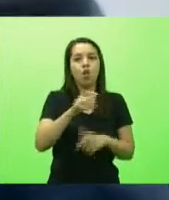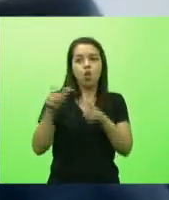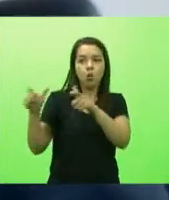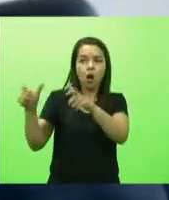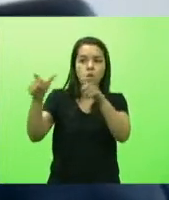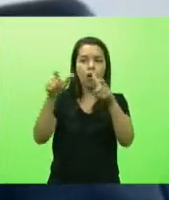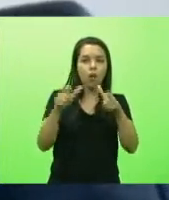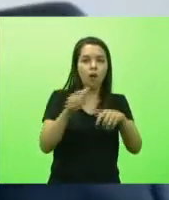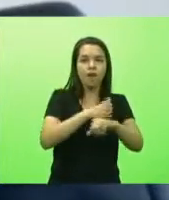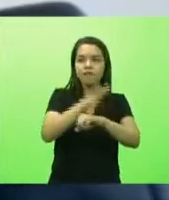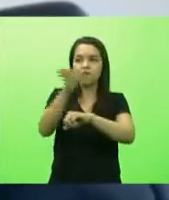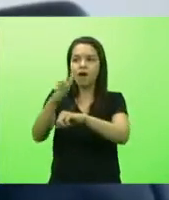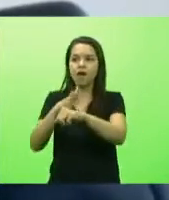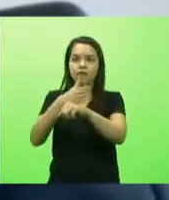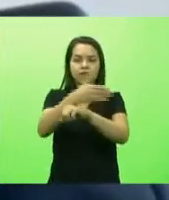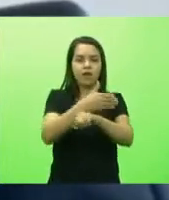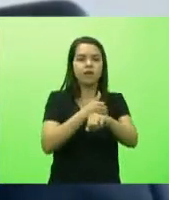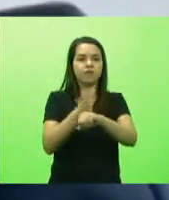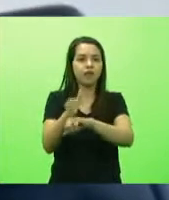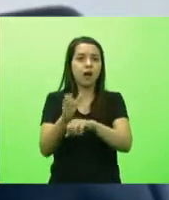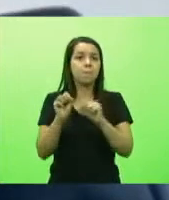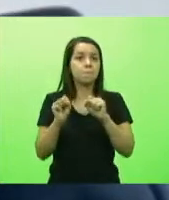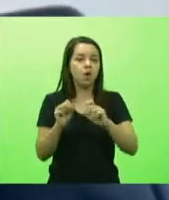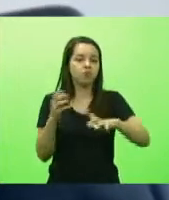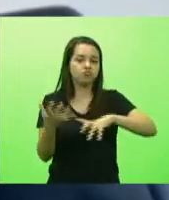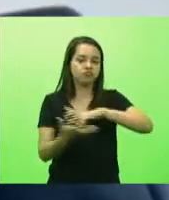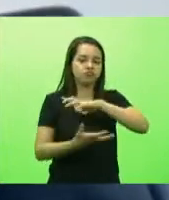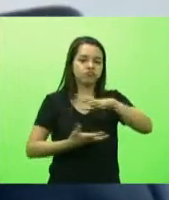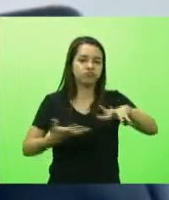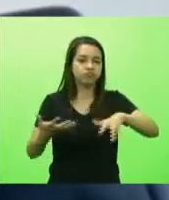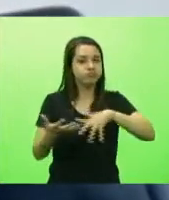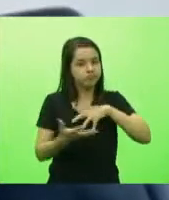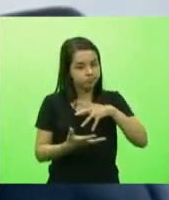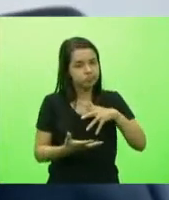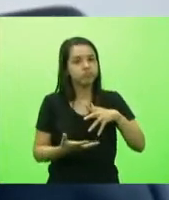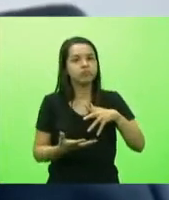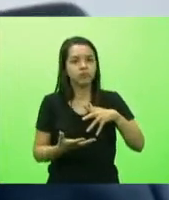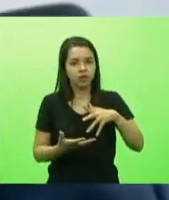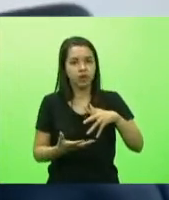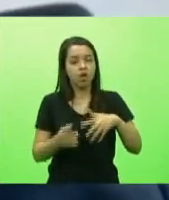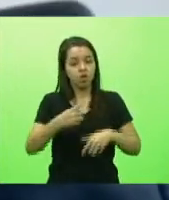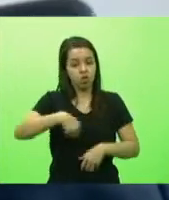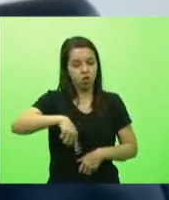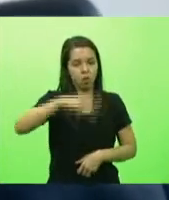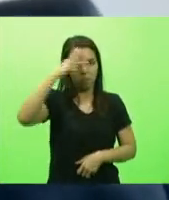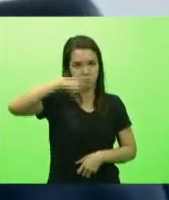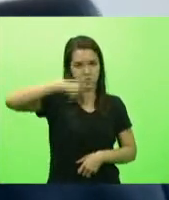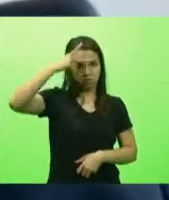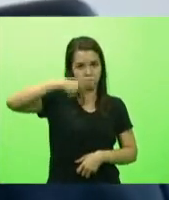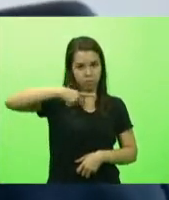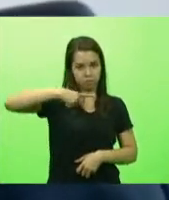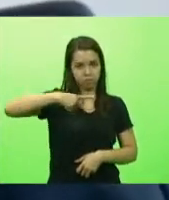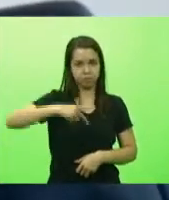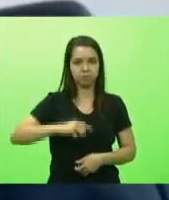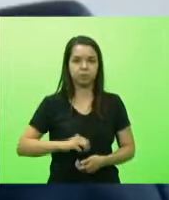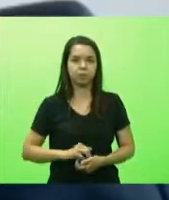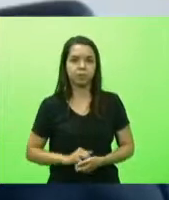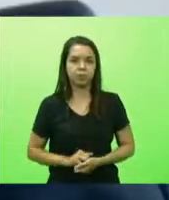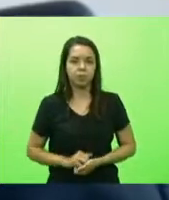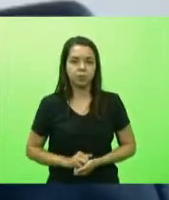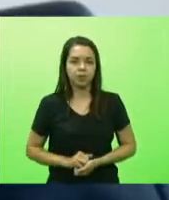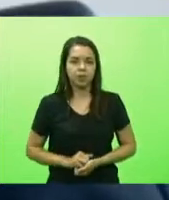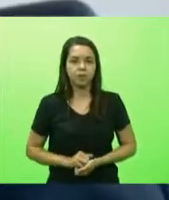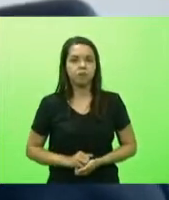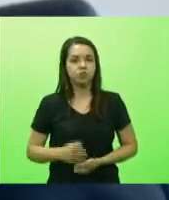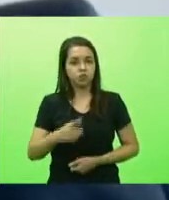preocupar também a possibilidade de causar um certo caos quando a gente toma atitudes individualizadas mas os recursos eles